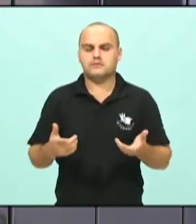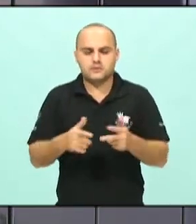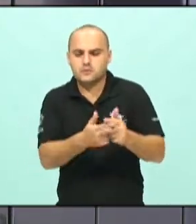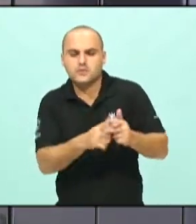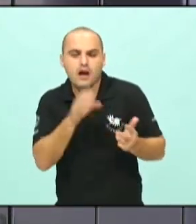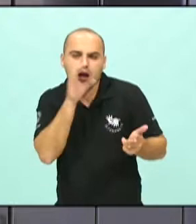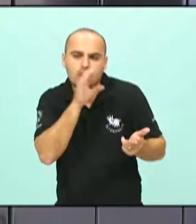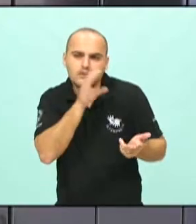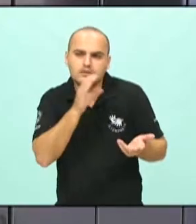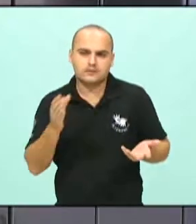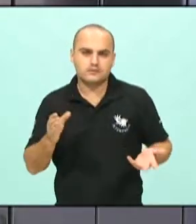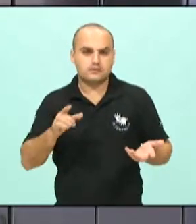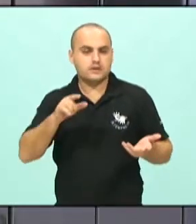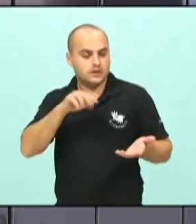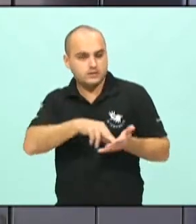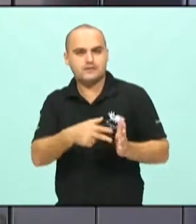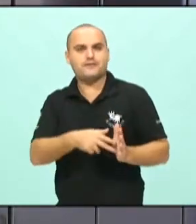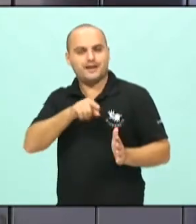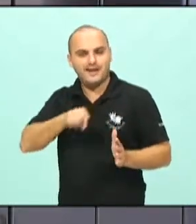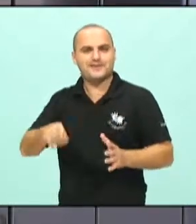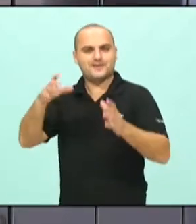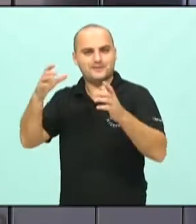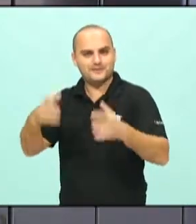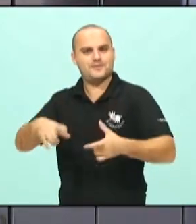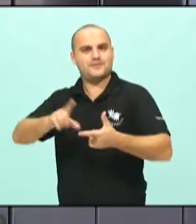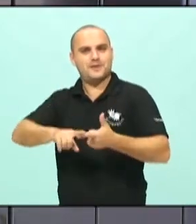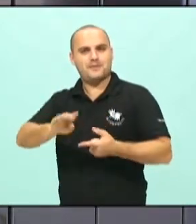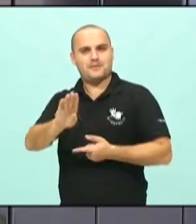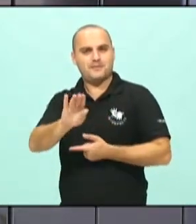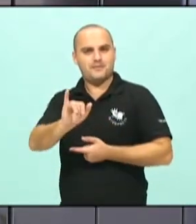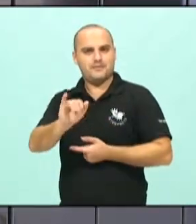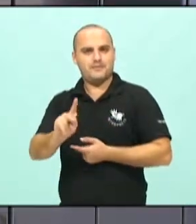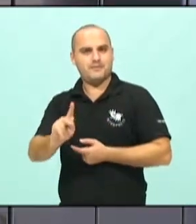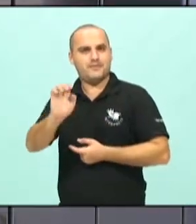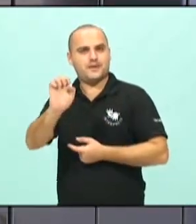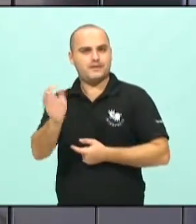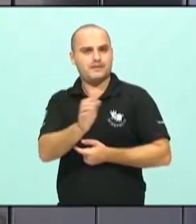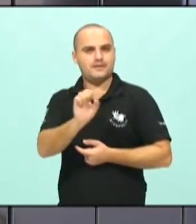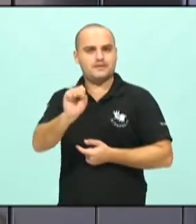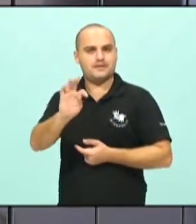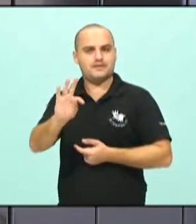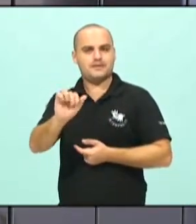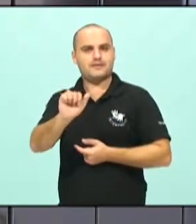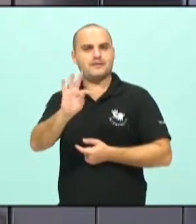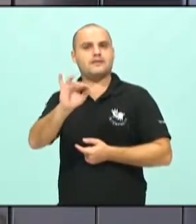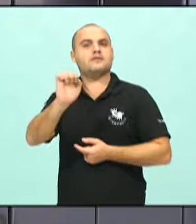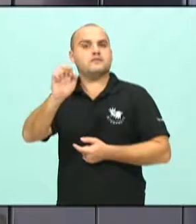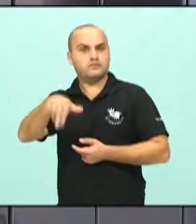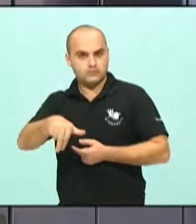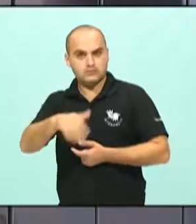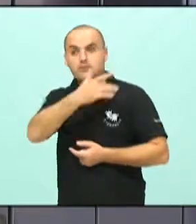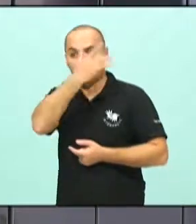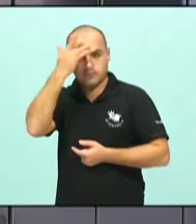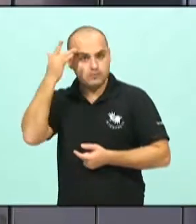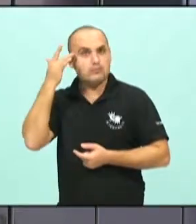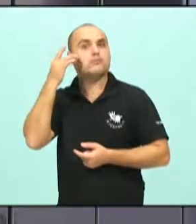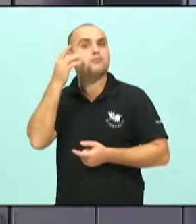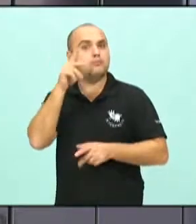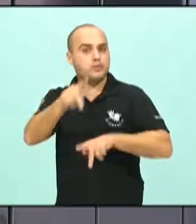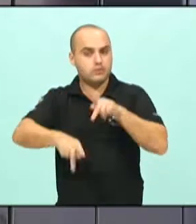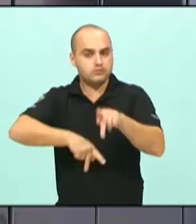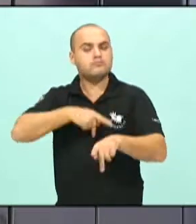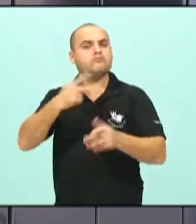um pequeno conserto, o bike station é esse, especialmente contando com um grande número de adeptos, do grande número de pessoas que utilizam